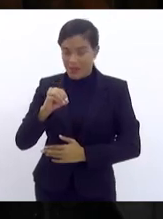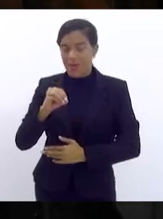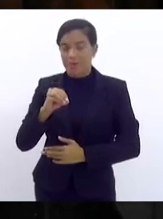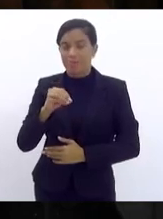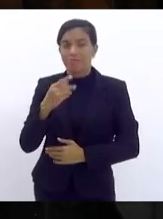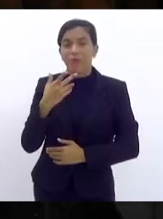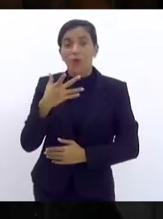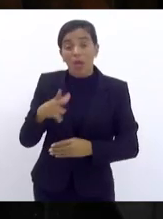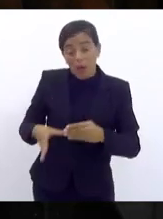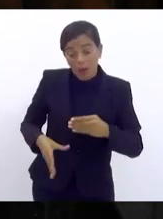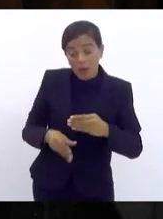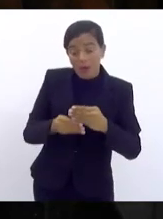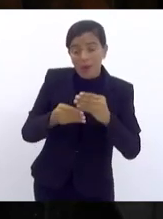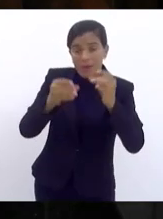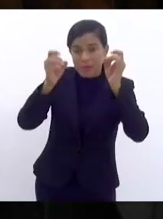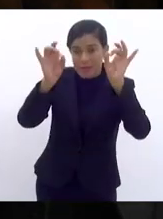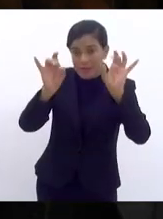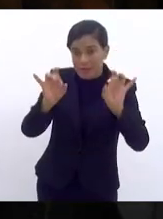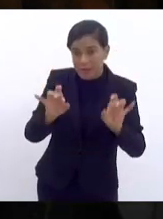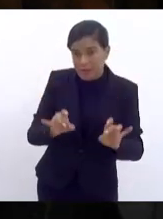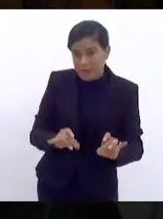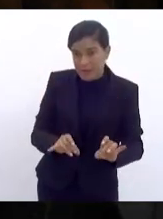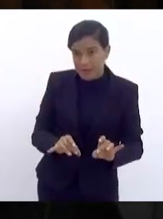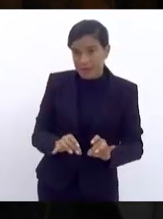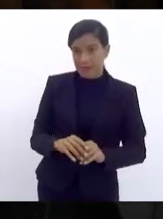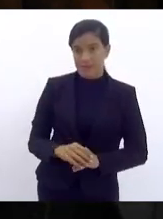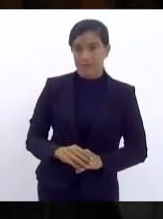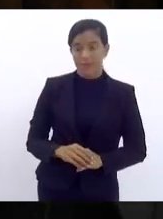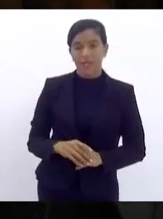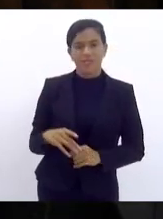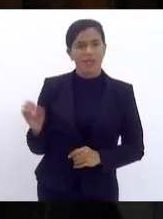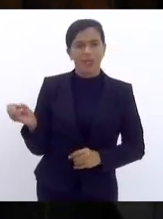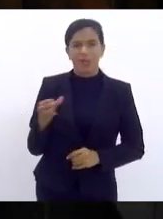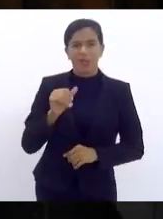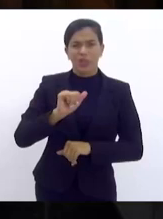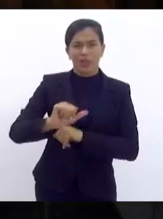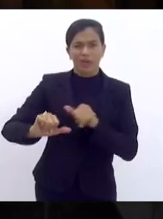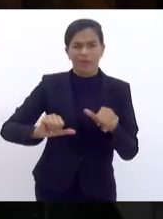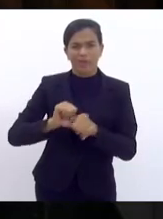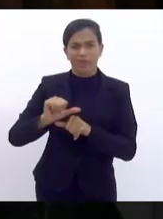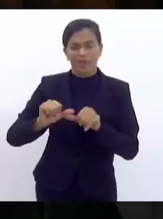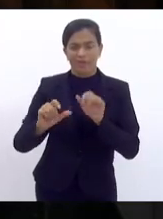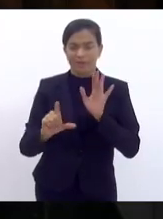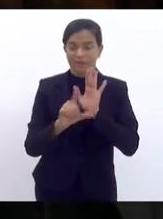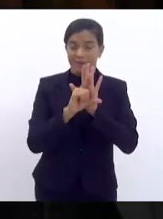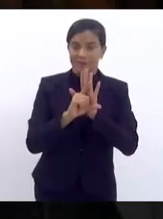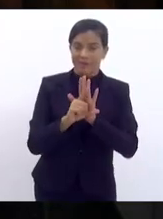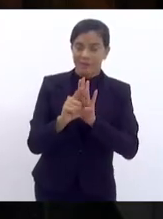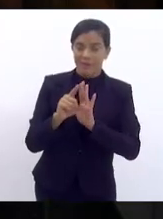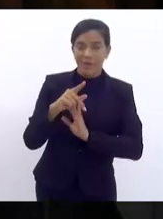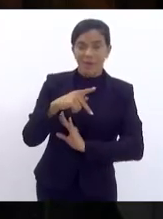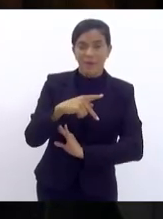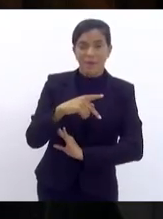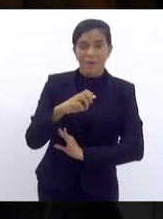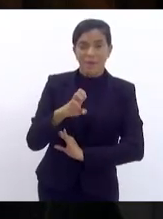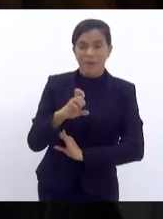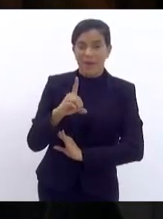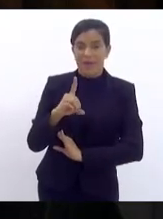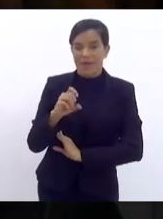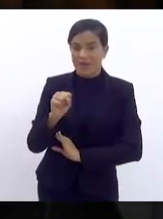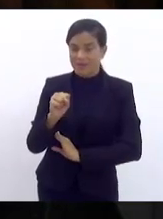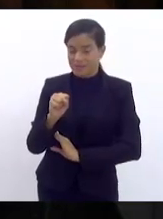de fazer uma menção especial a essa inovação legislativa. O PEDES, o Plano